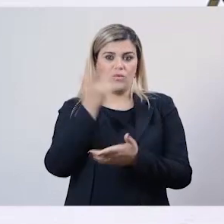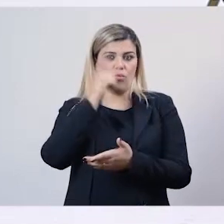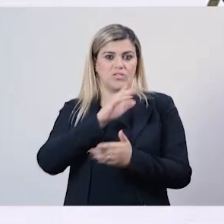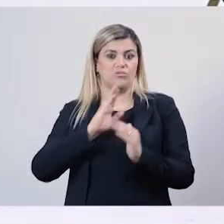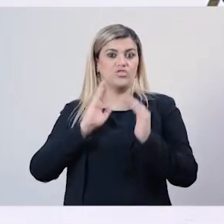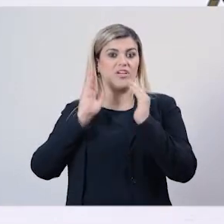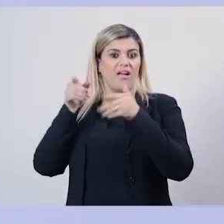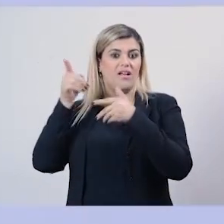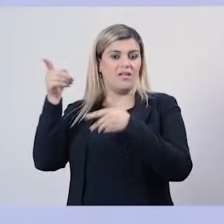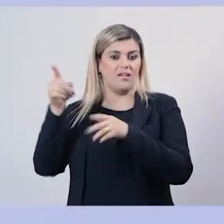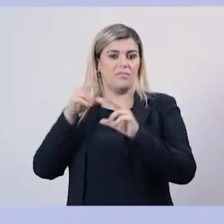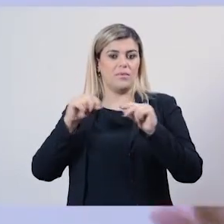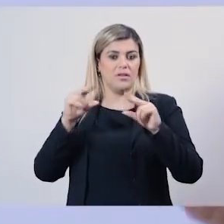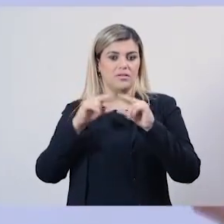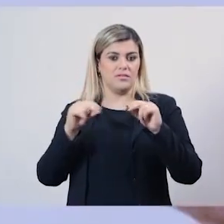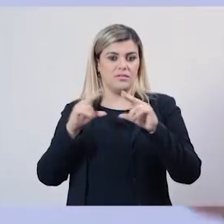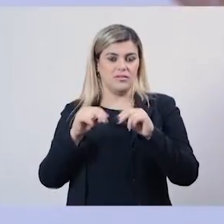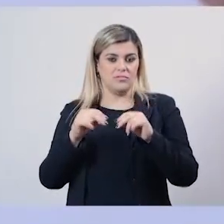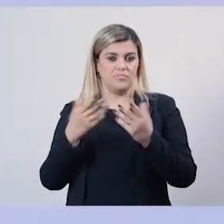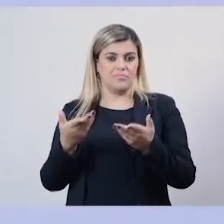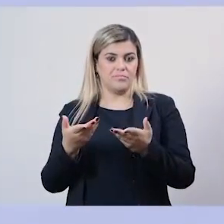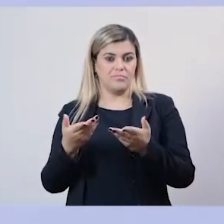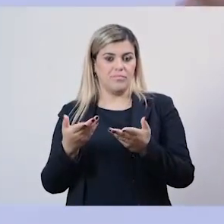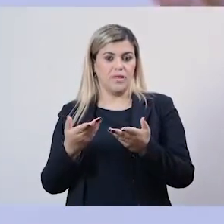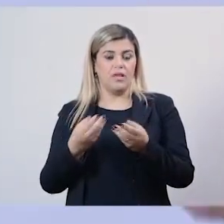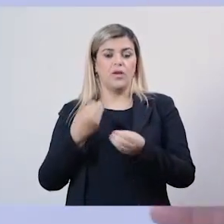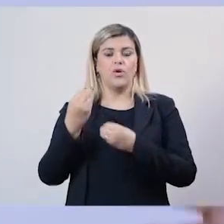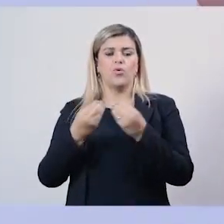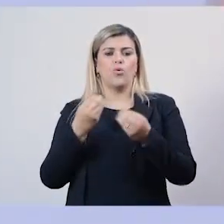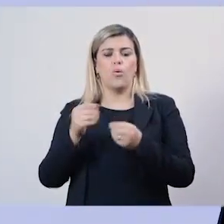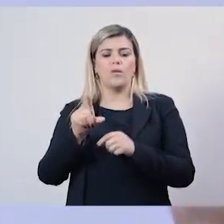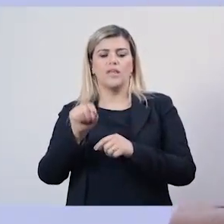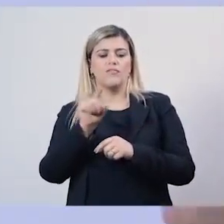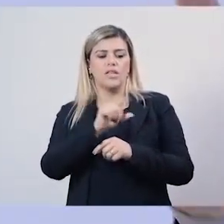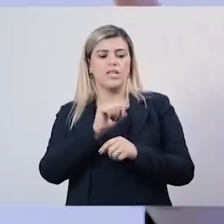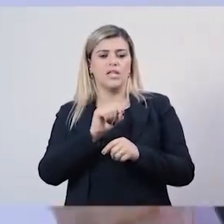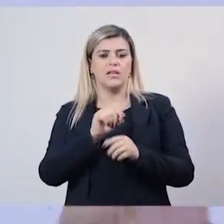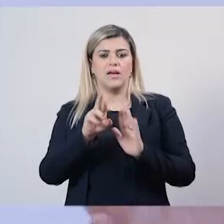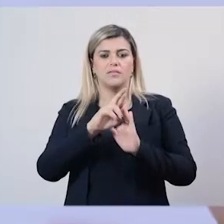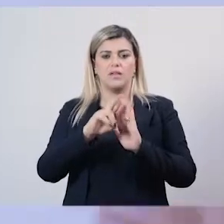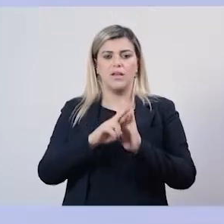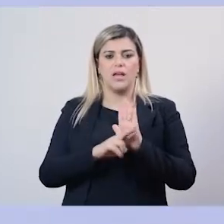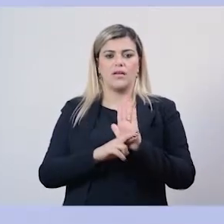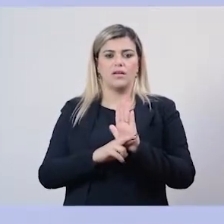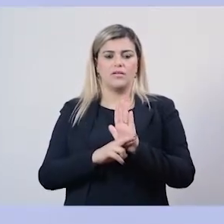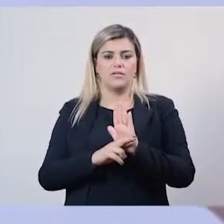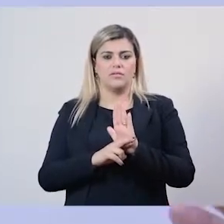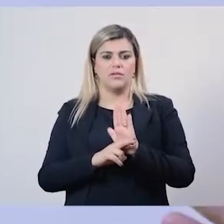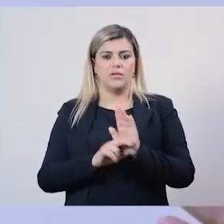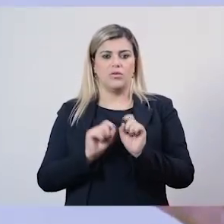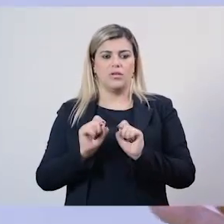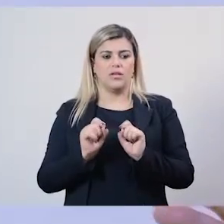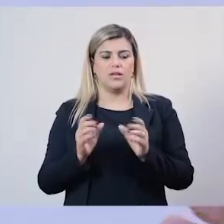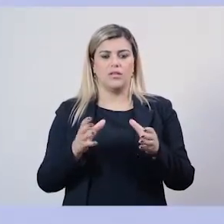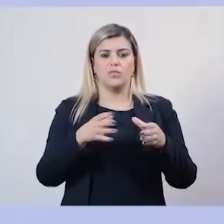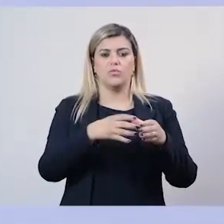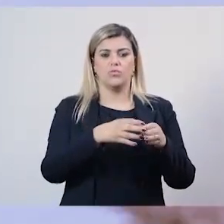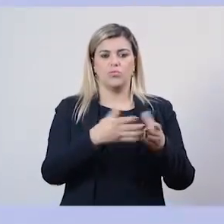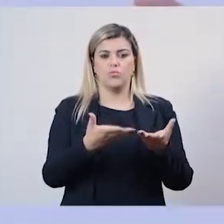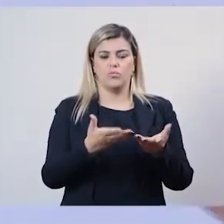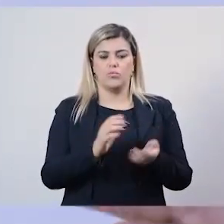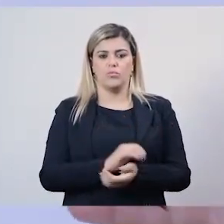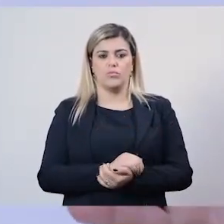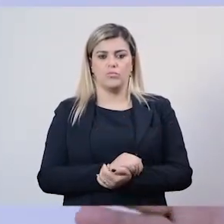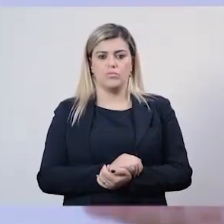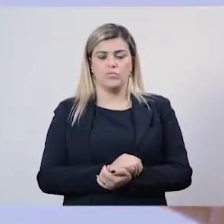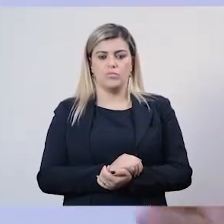para fazer a consulta geral, para definir o que seriam as atribuições mais específicas, além daquilo que o decreto tinha delimitado,